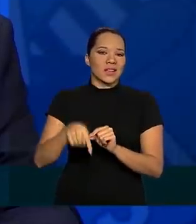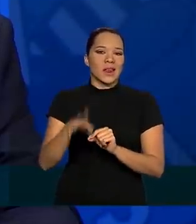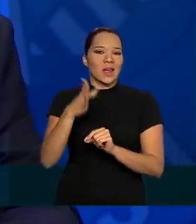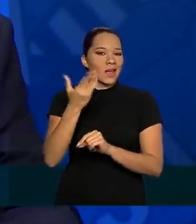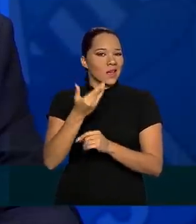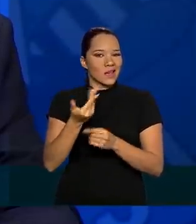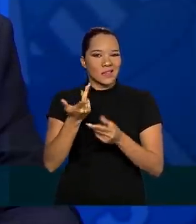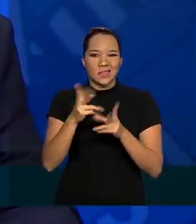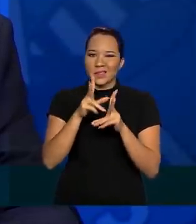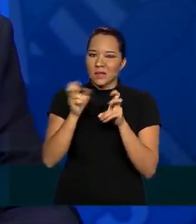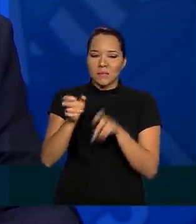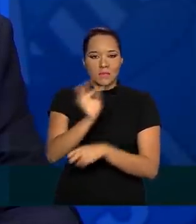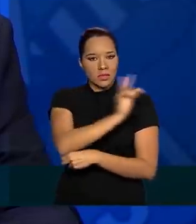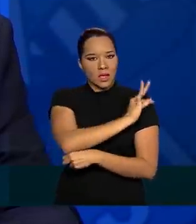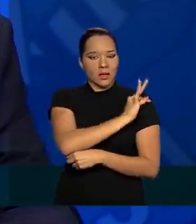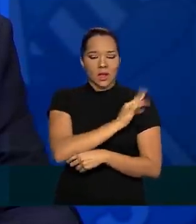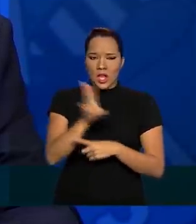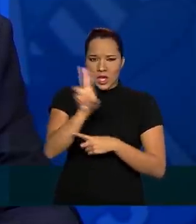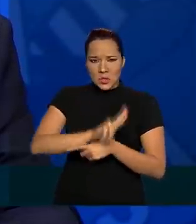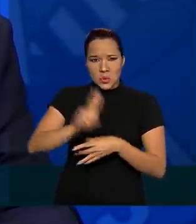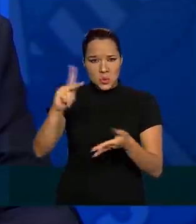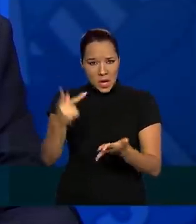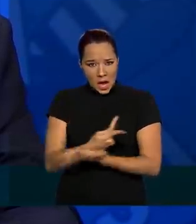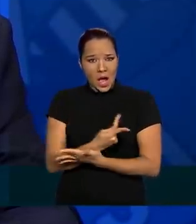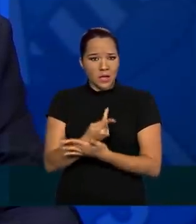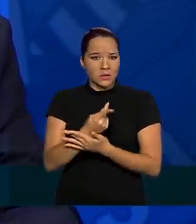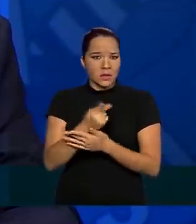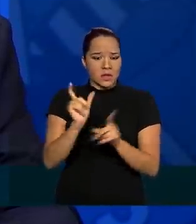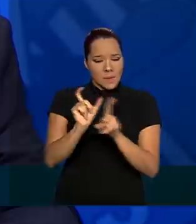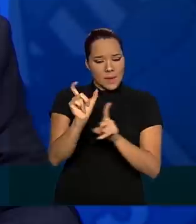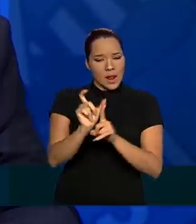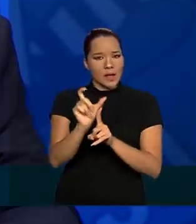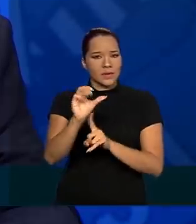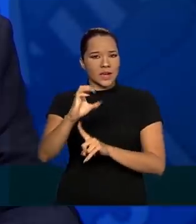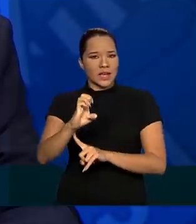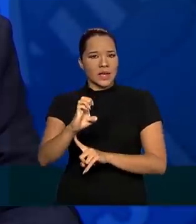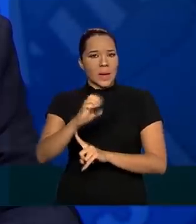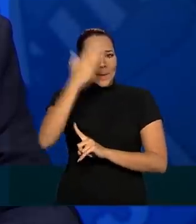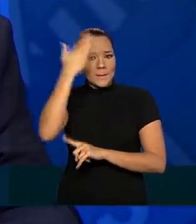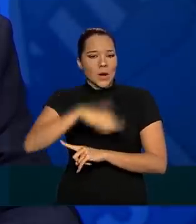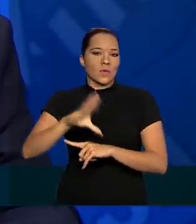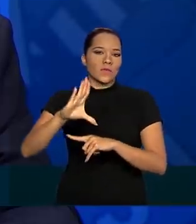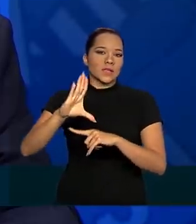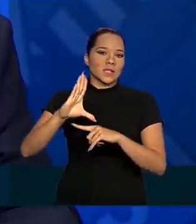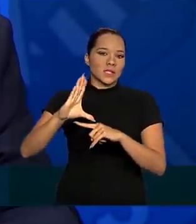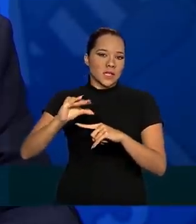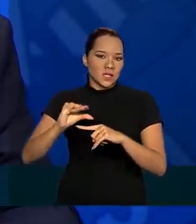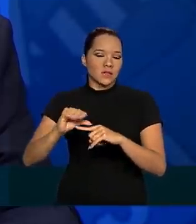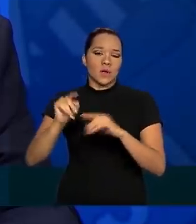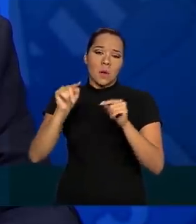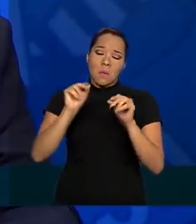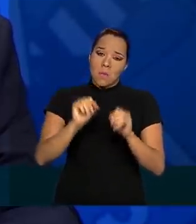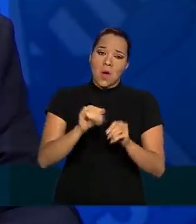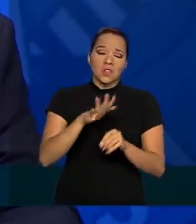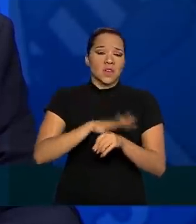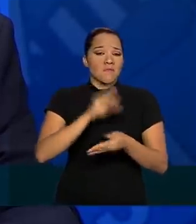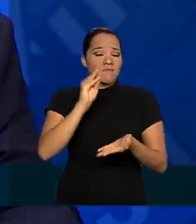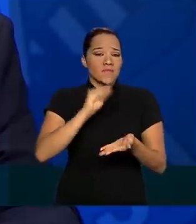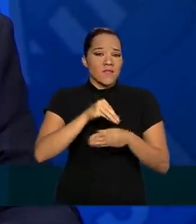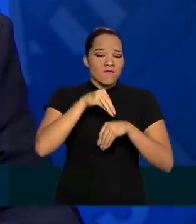técnica. Esse uso inadequado da expressão evidência científica pode levar a desinformação,